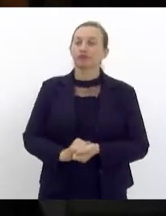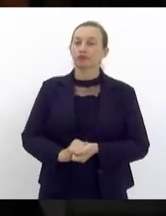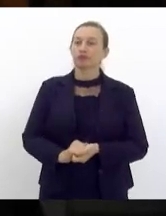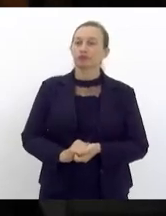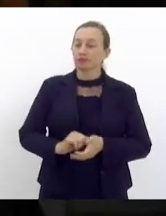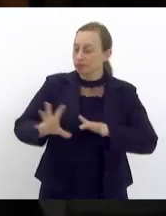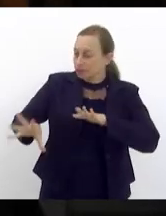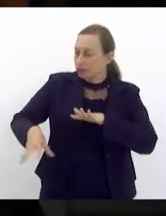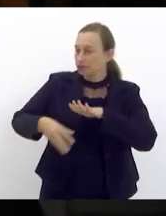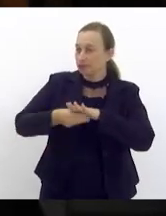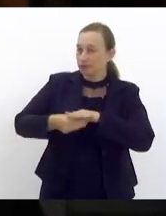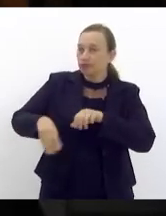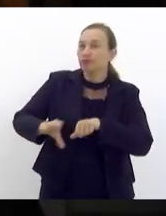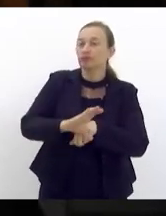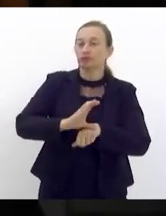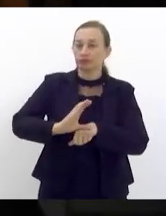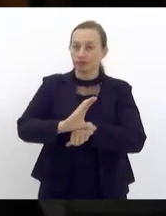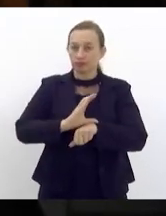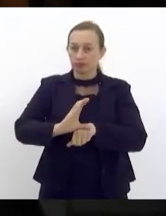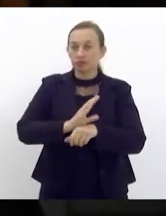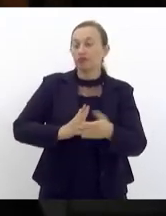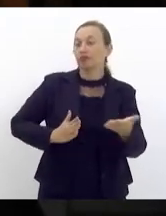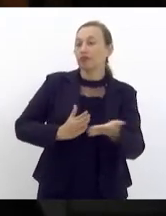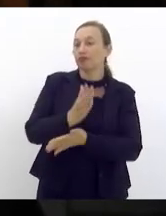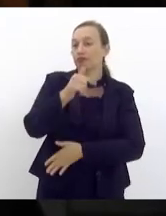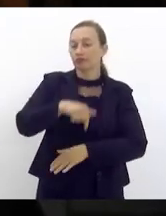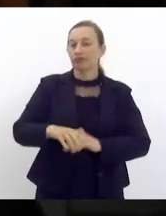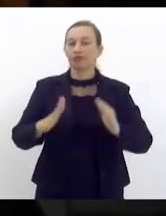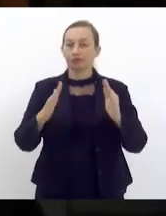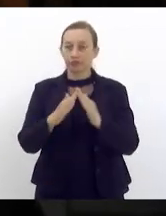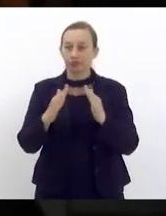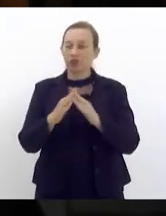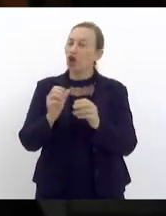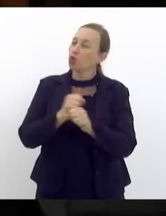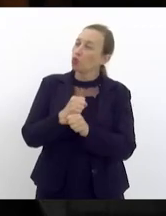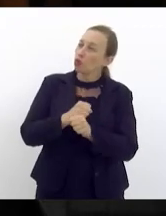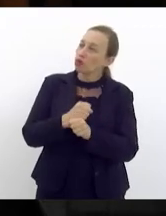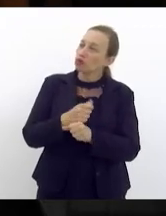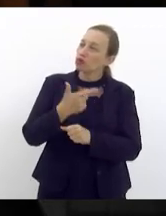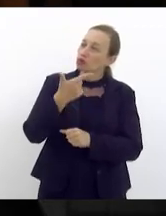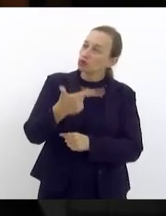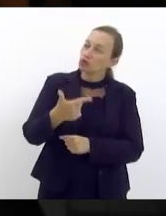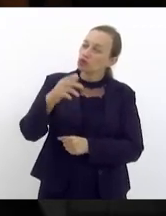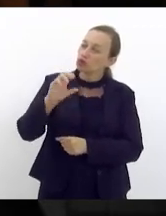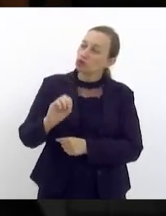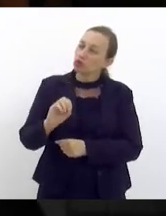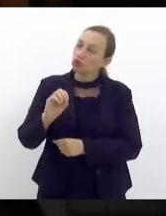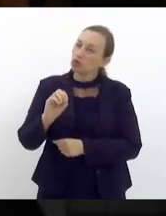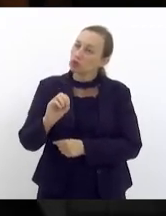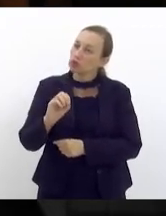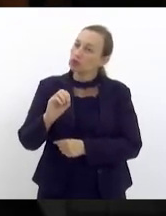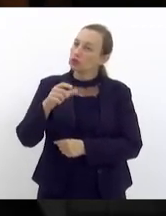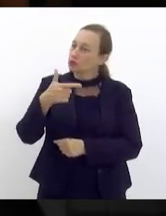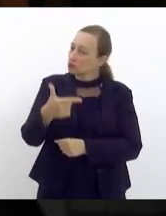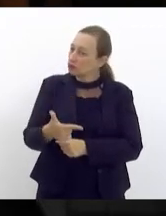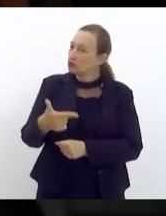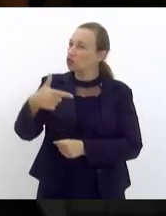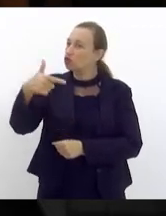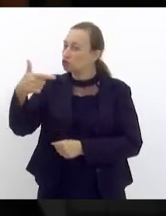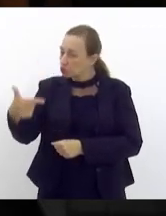emenda constitucional aprovada aqui na casa no ano de 2022